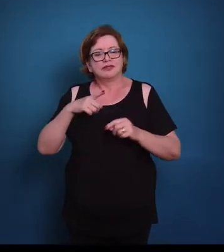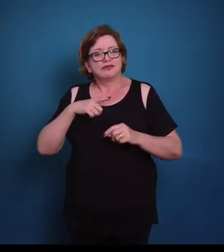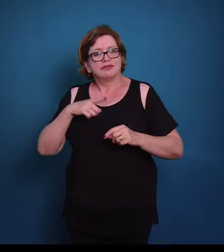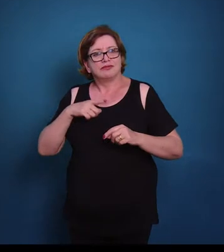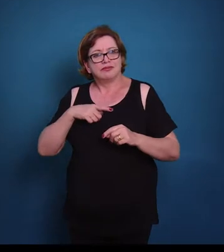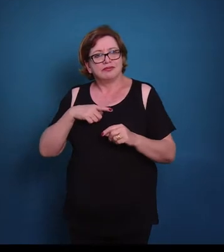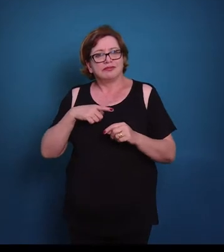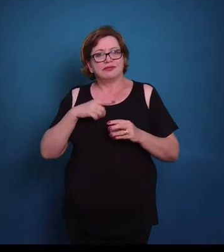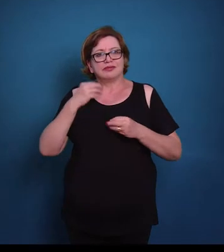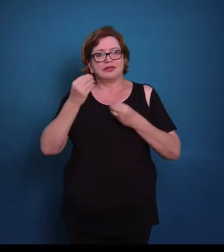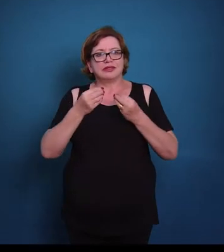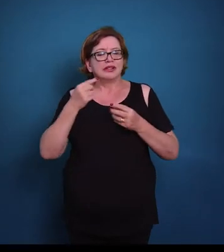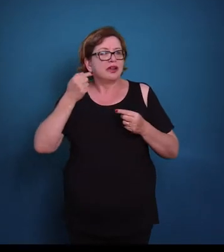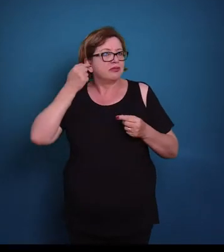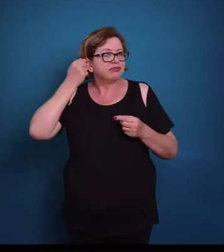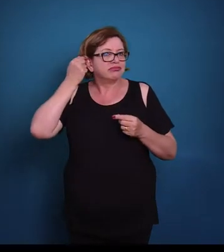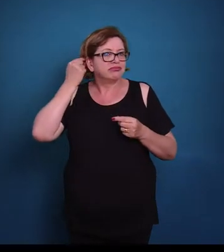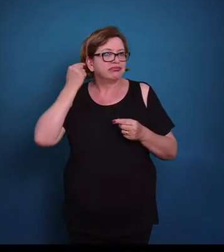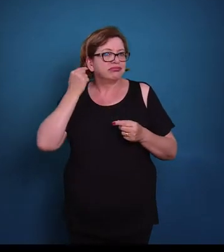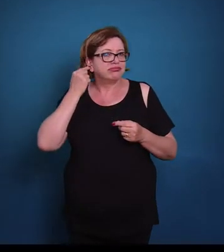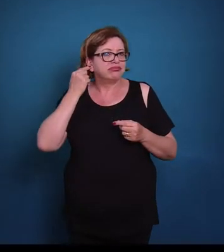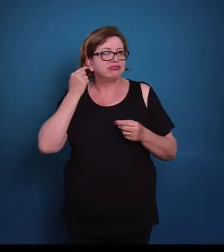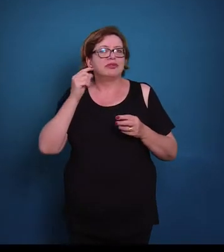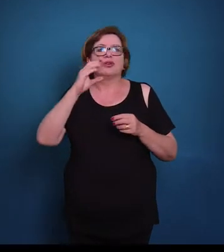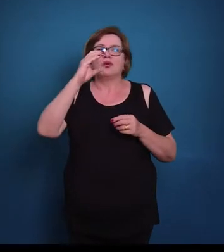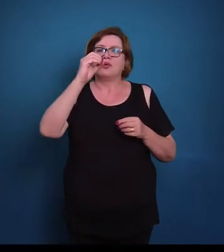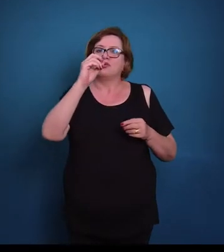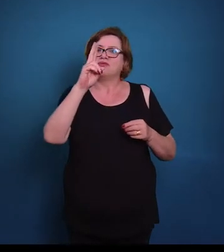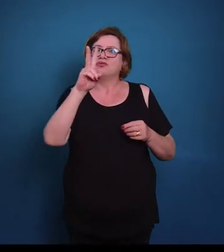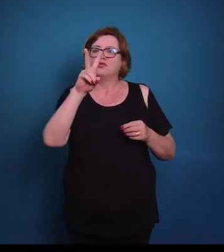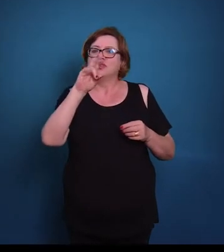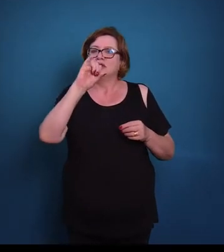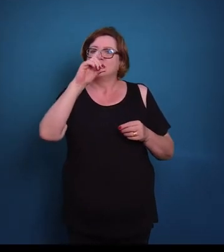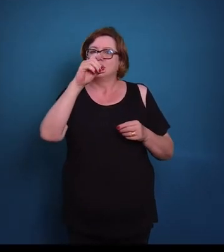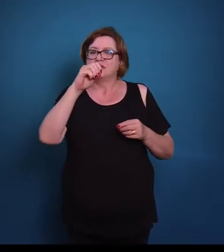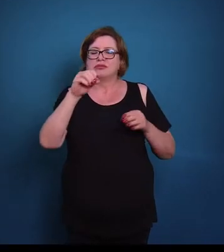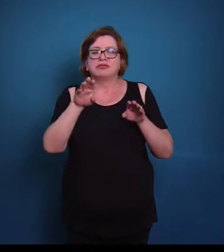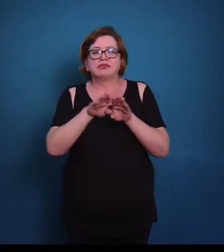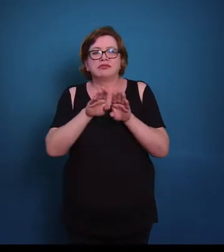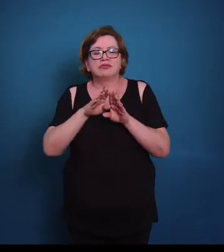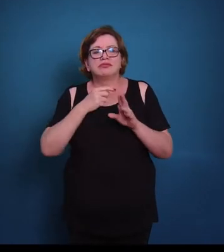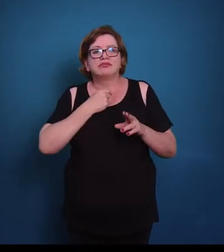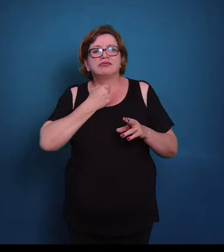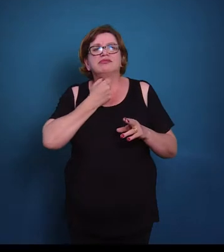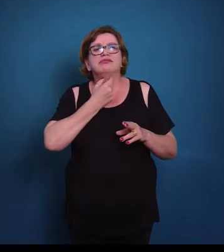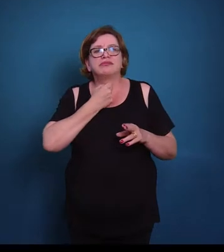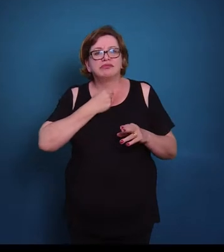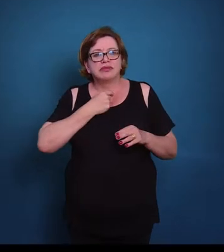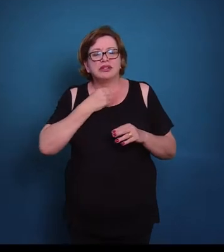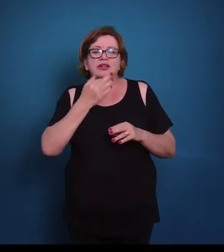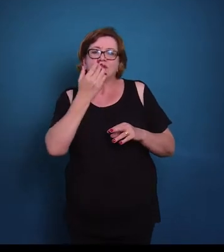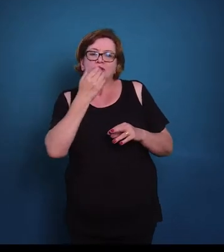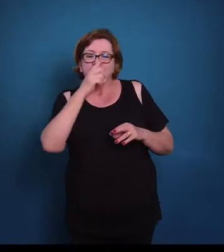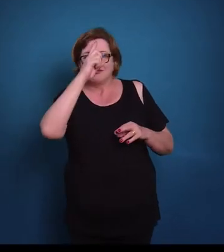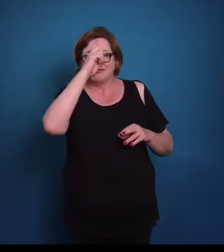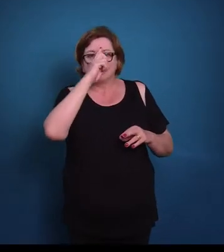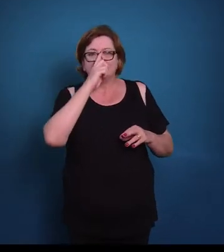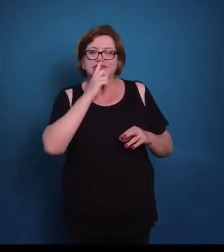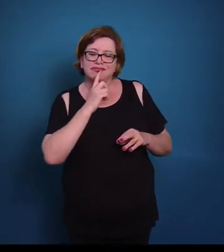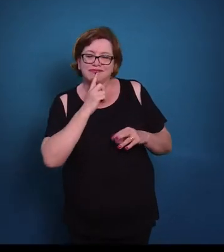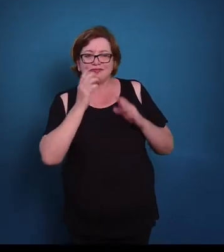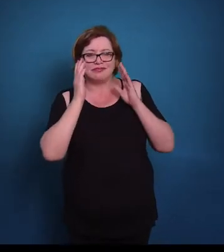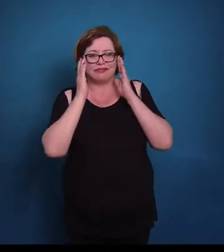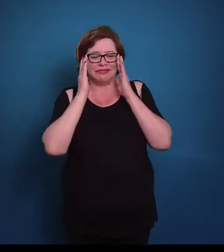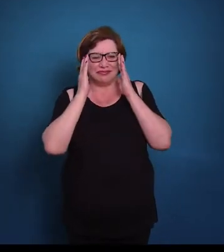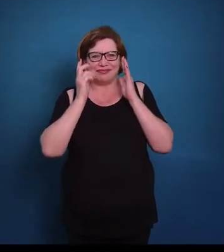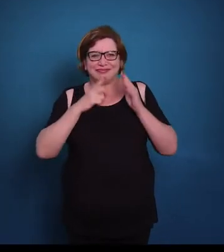ela principalmente no pavilhão auditivo, na hipiglote e na laringe, e a fresca vai ter uma cor amarelada devido à grande quantidade dessas